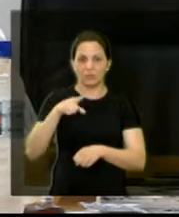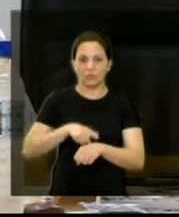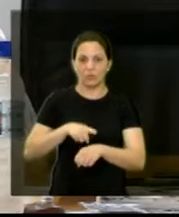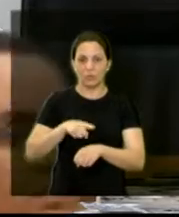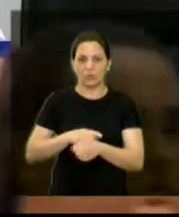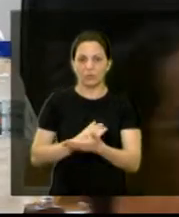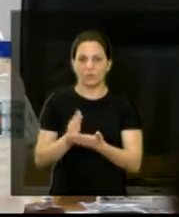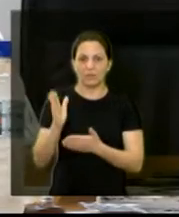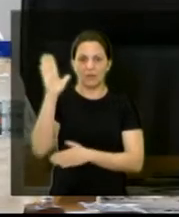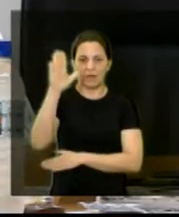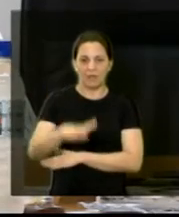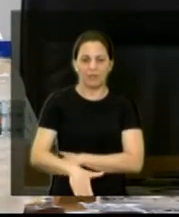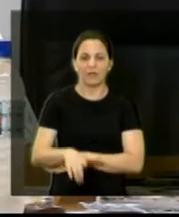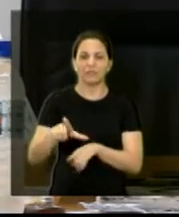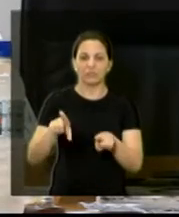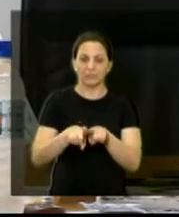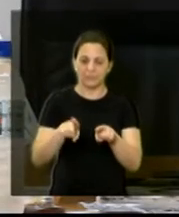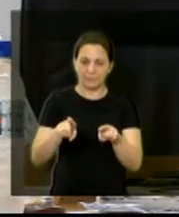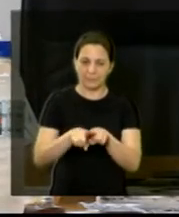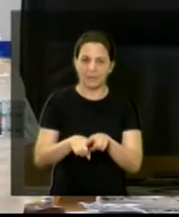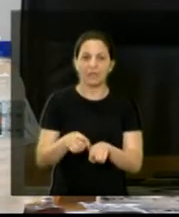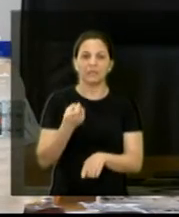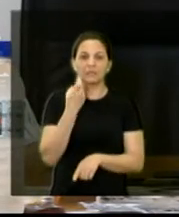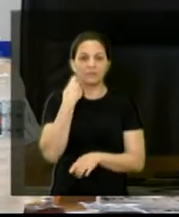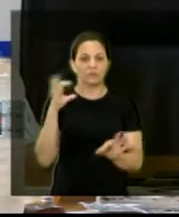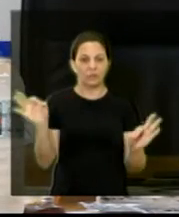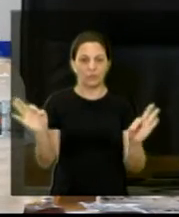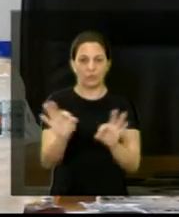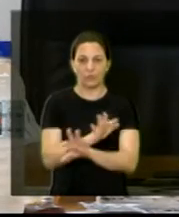à tarde, e sexta-feira, gente encerra, então,